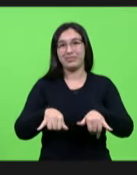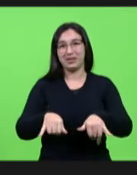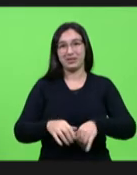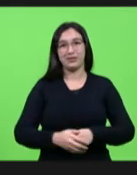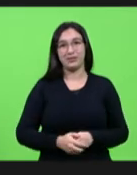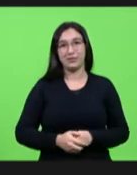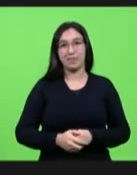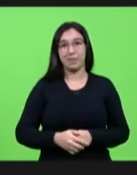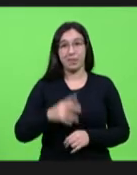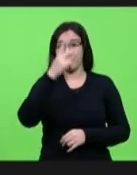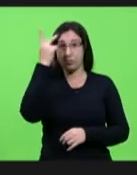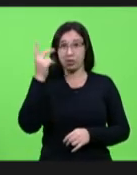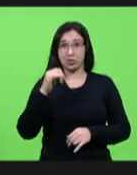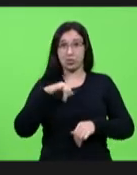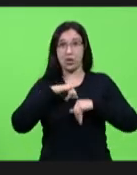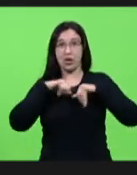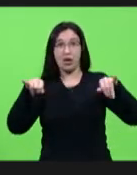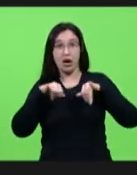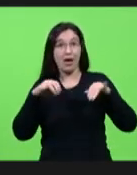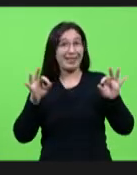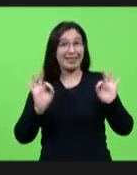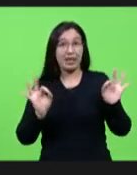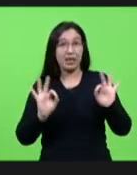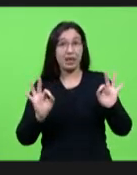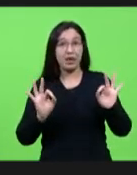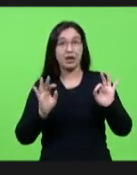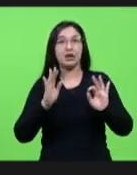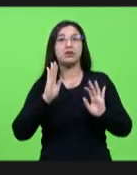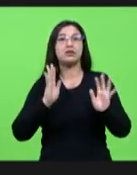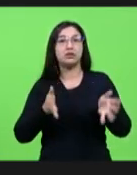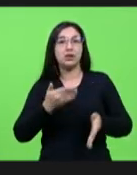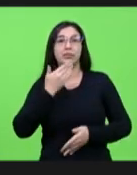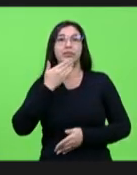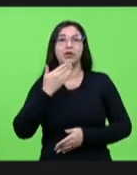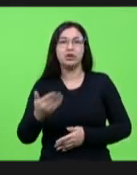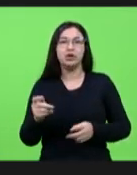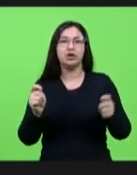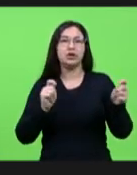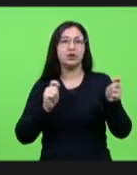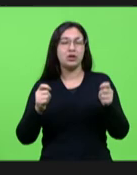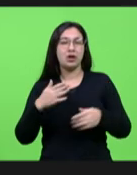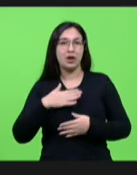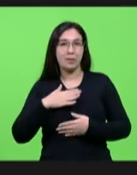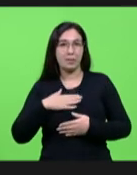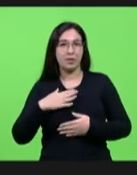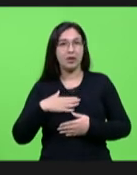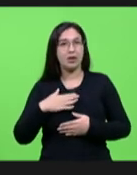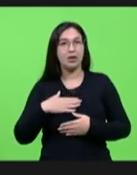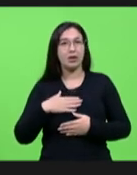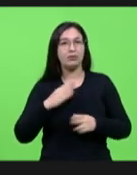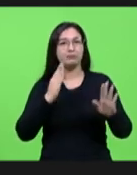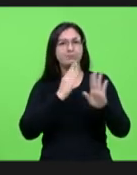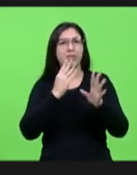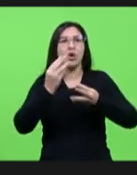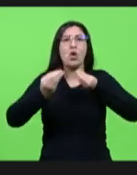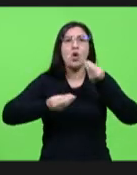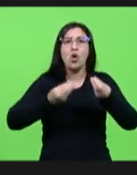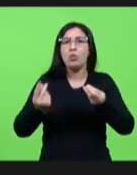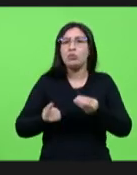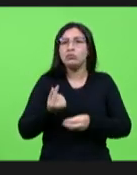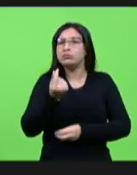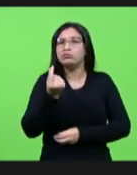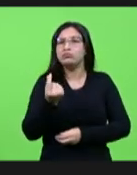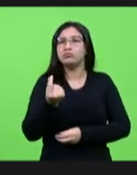ninguém fala disso eu já pedi para minha assessoria analisar o custo das coisas mais